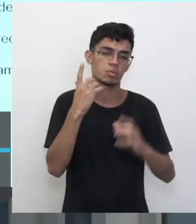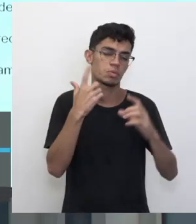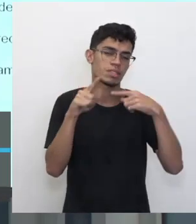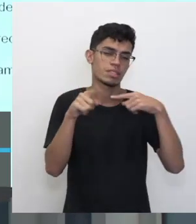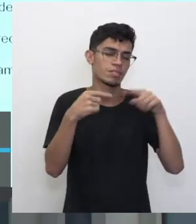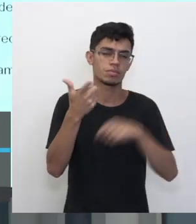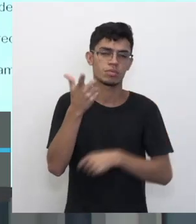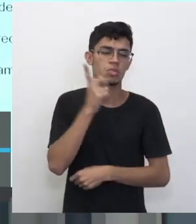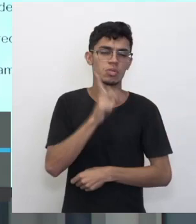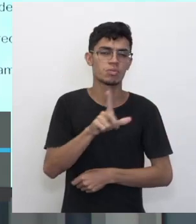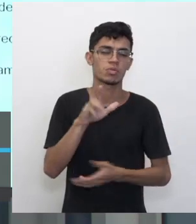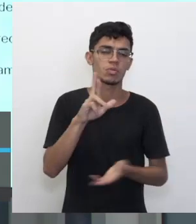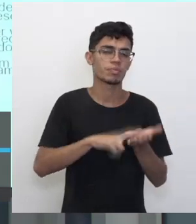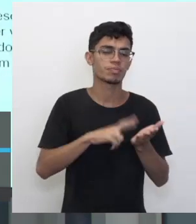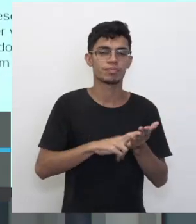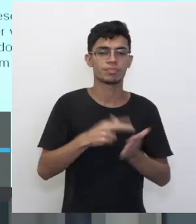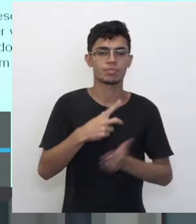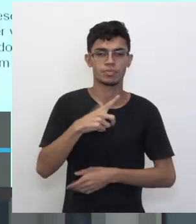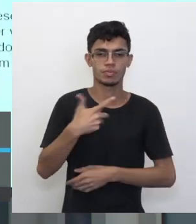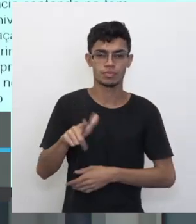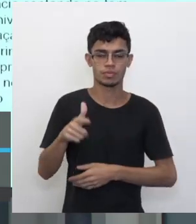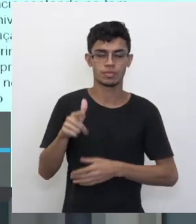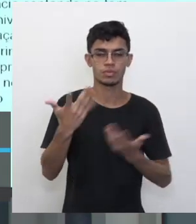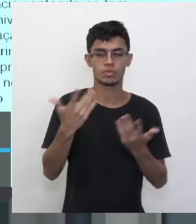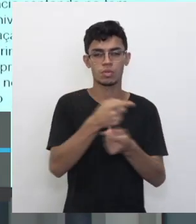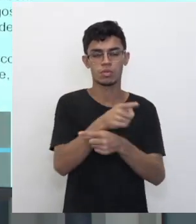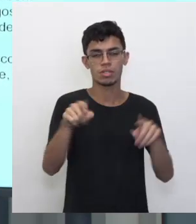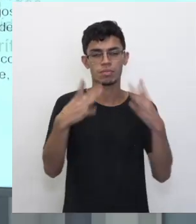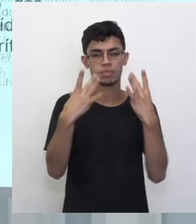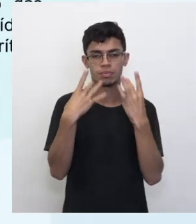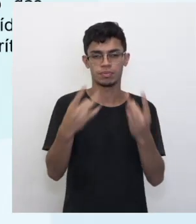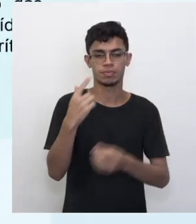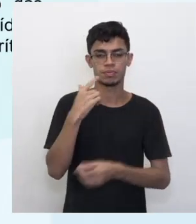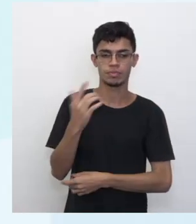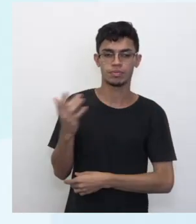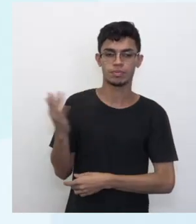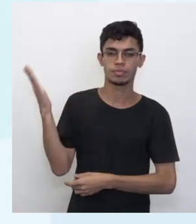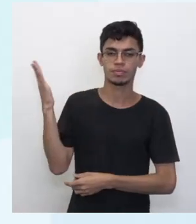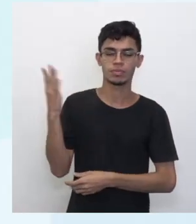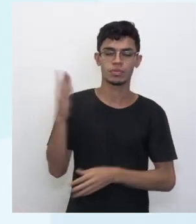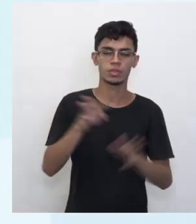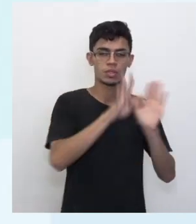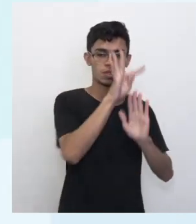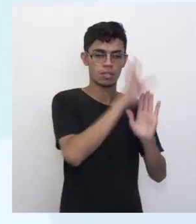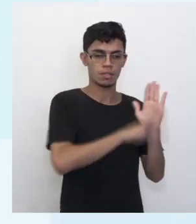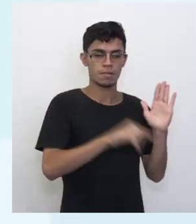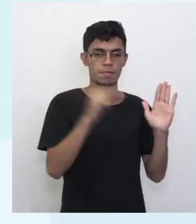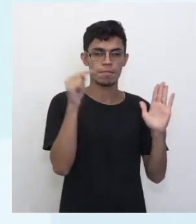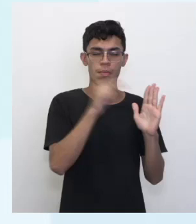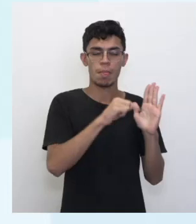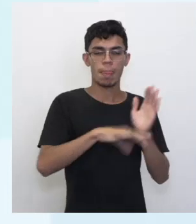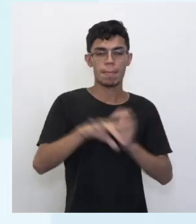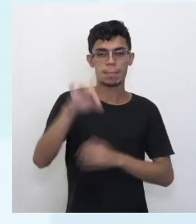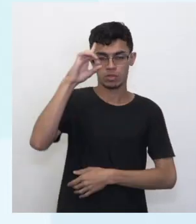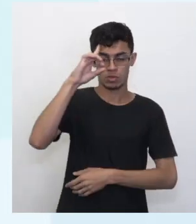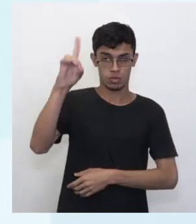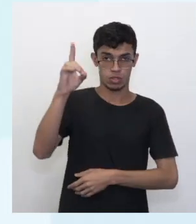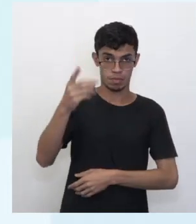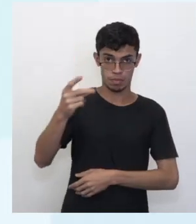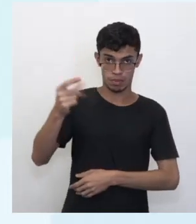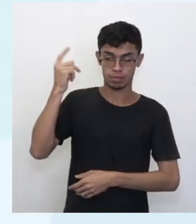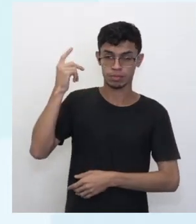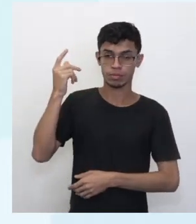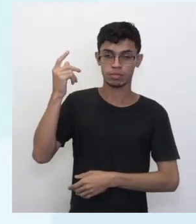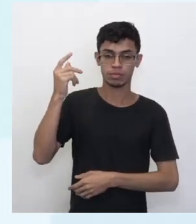sou desafinado. Mas olha só, eu vou chamar a atenção de vocês aqui na tela pro início do texto. Olha só, esse era uma vez. Eu vou